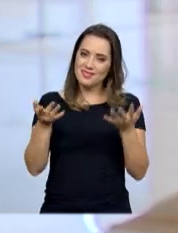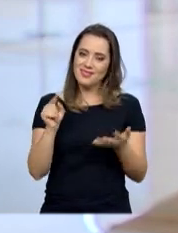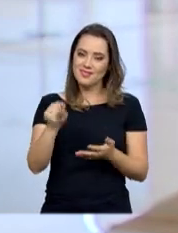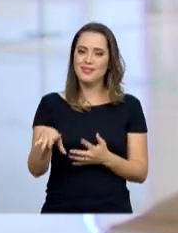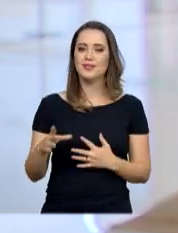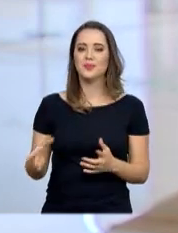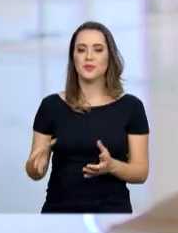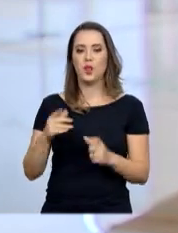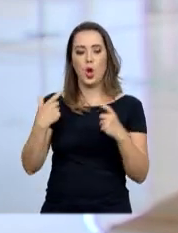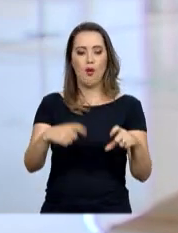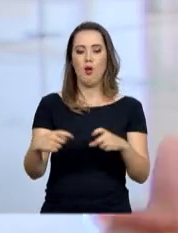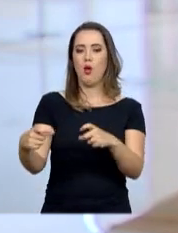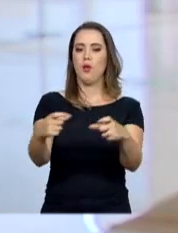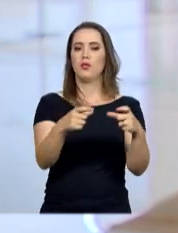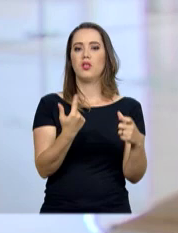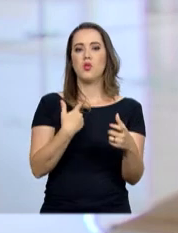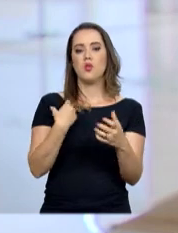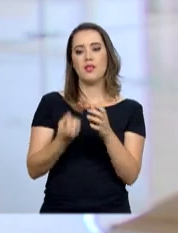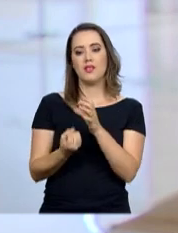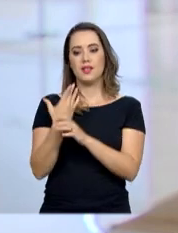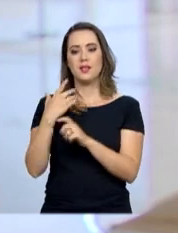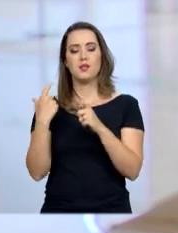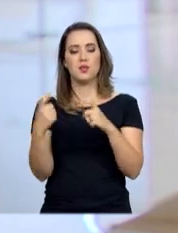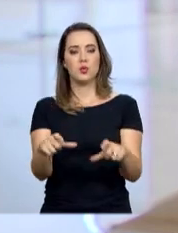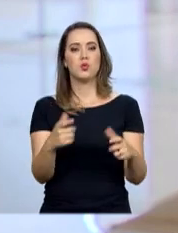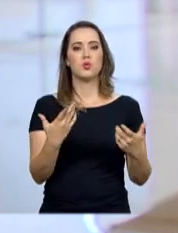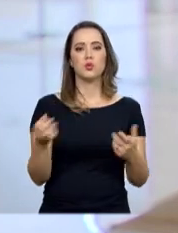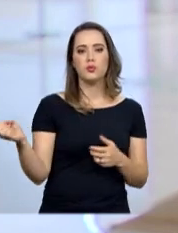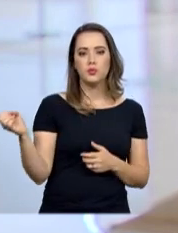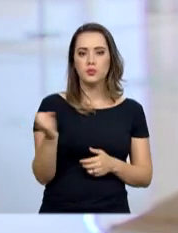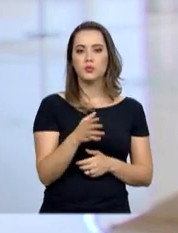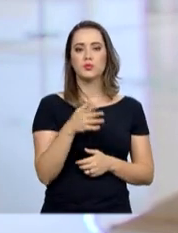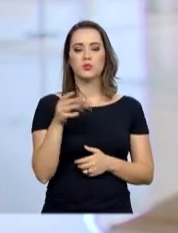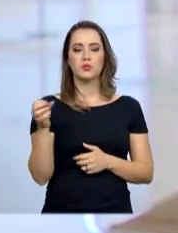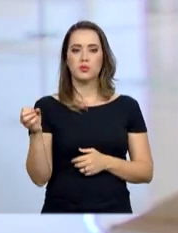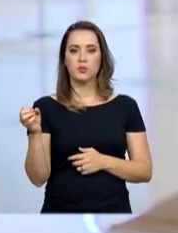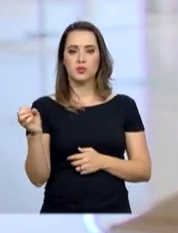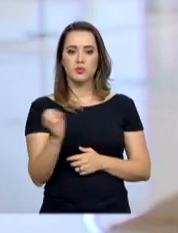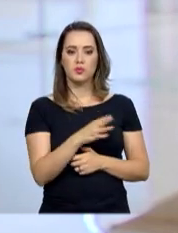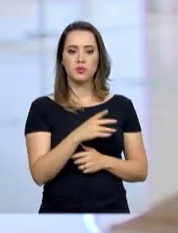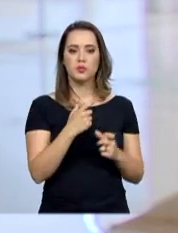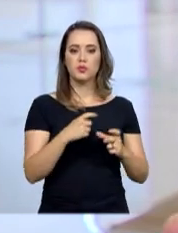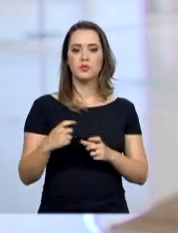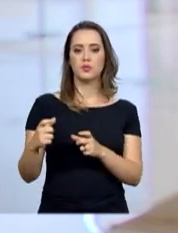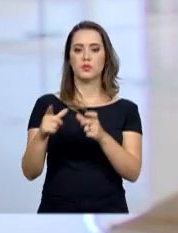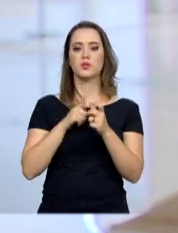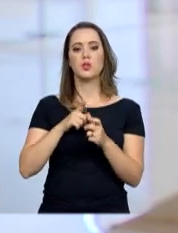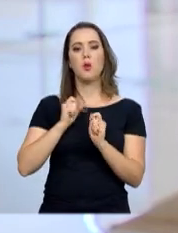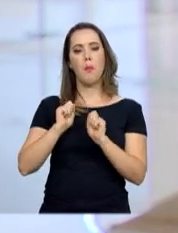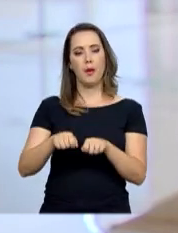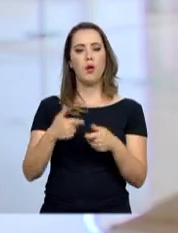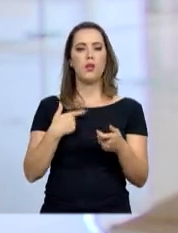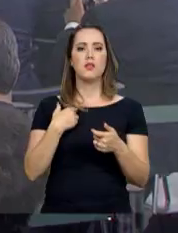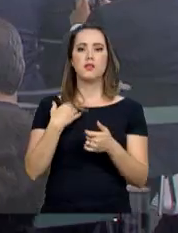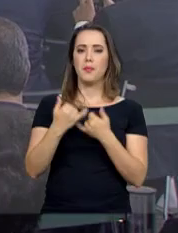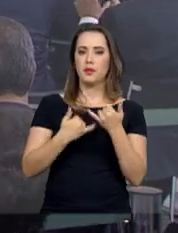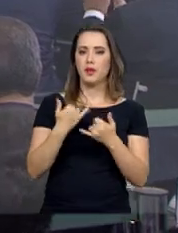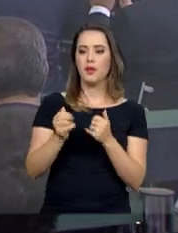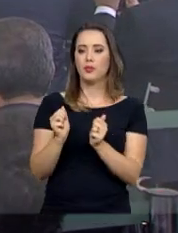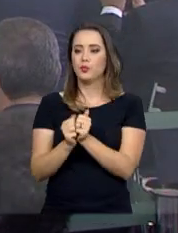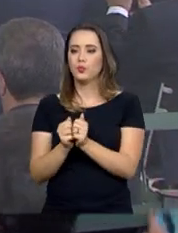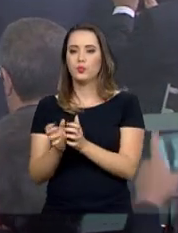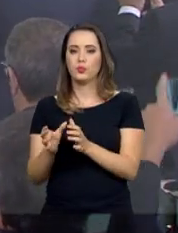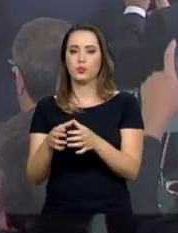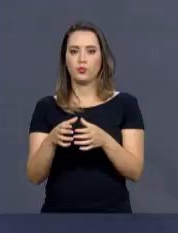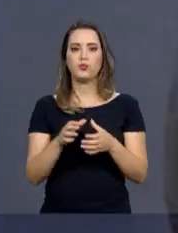oportunizar espaços, criação de espaços em novos lugares onde elas possam se divertir. No Dia